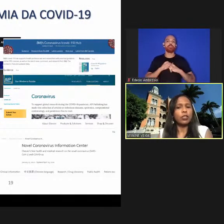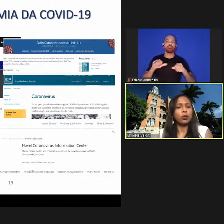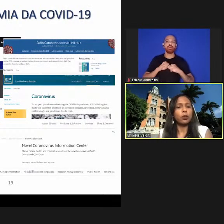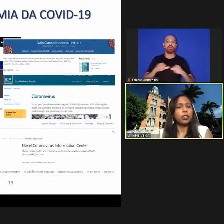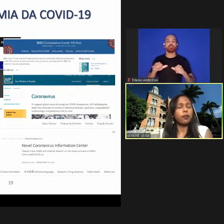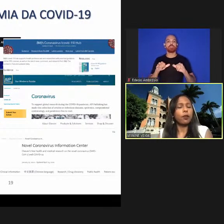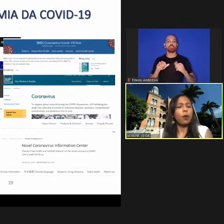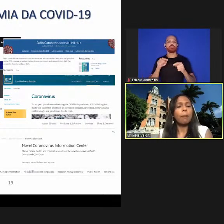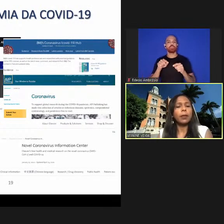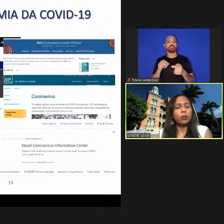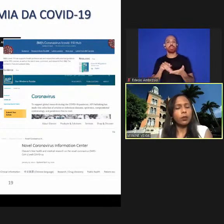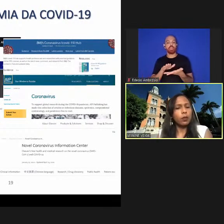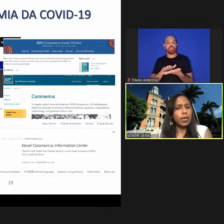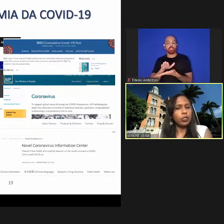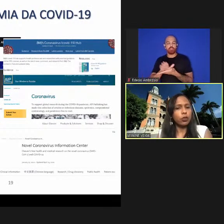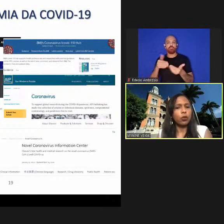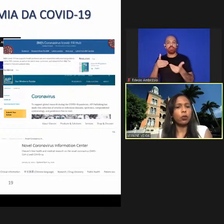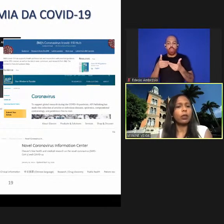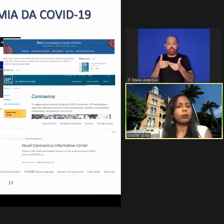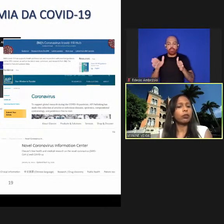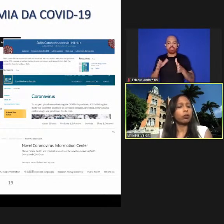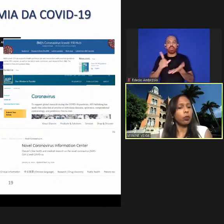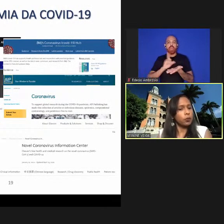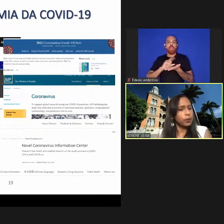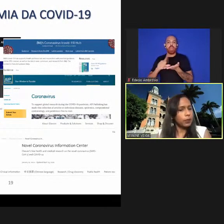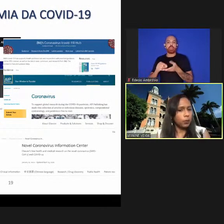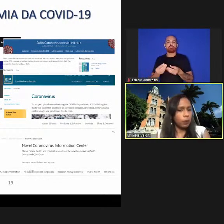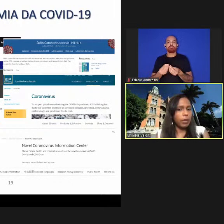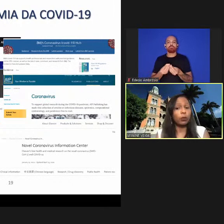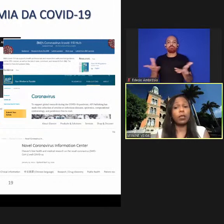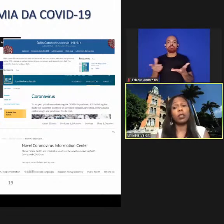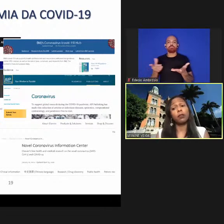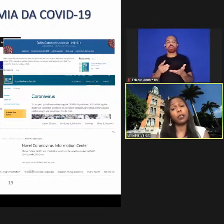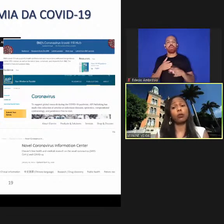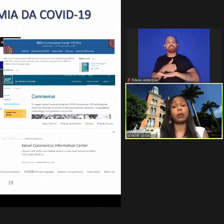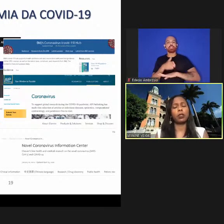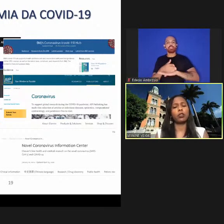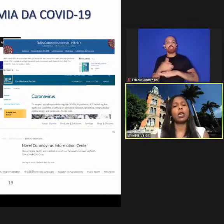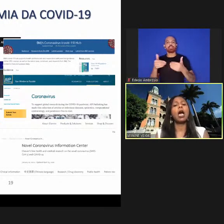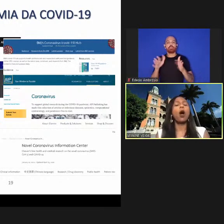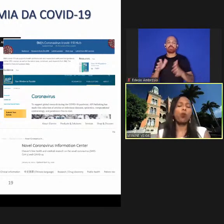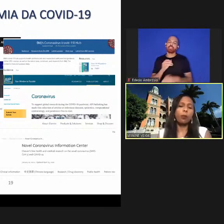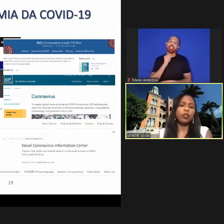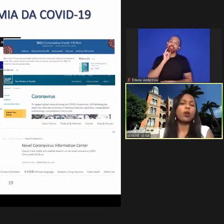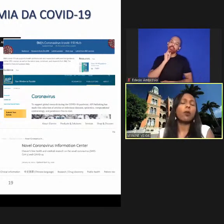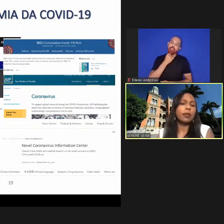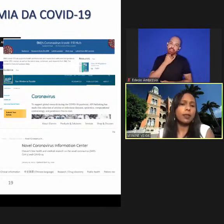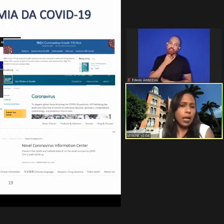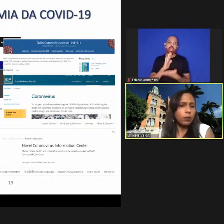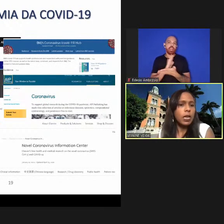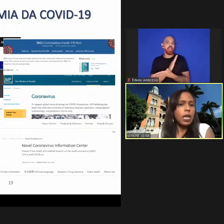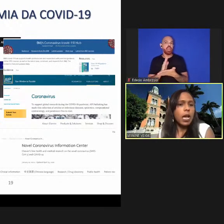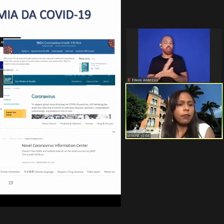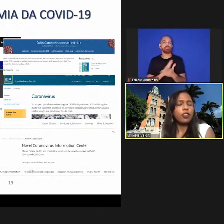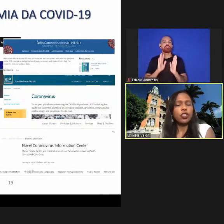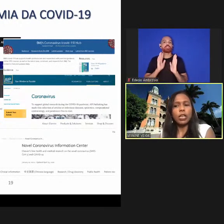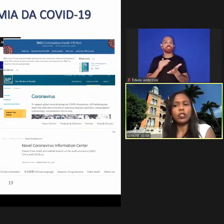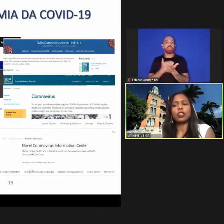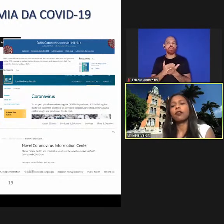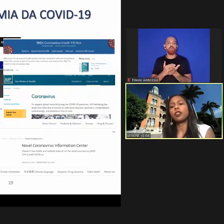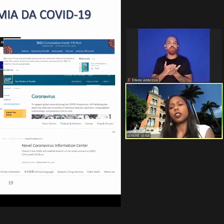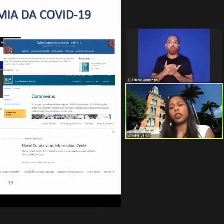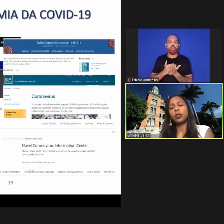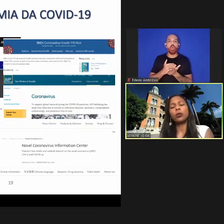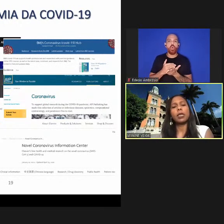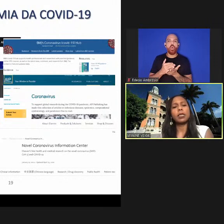editoras que foram abrindo seus artigos colocando eles todos em acesso aberto infelizmente algumas já começaram a fechar